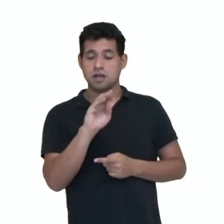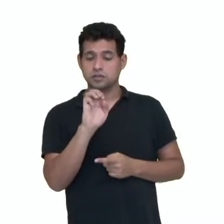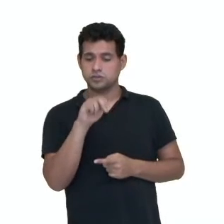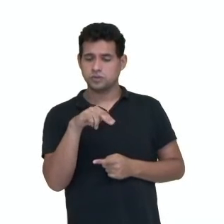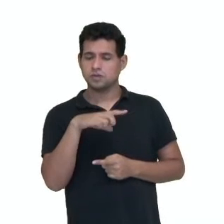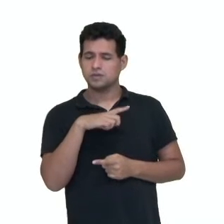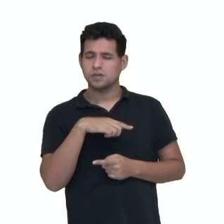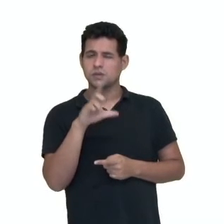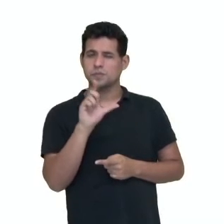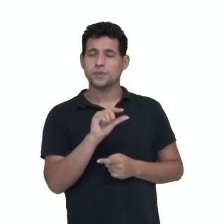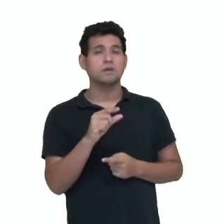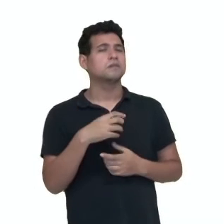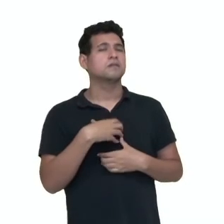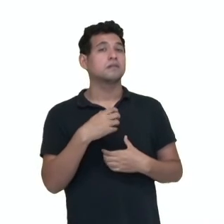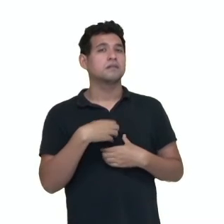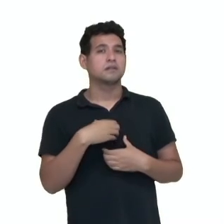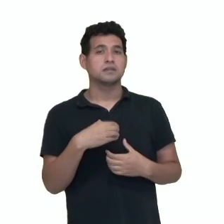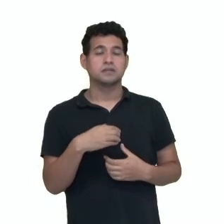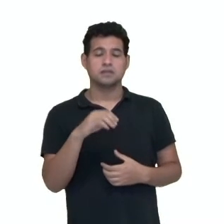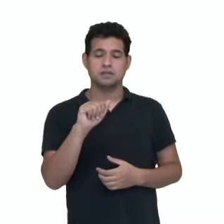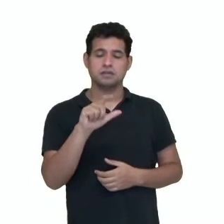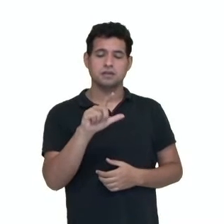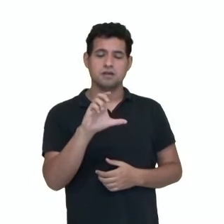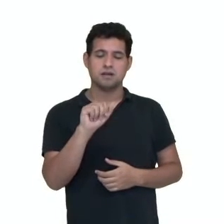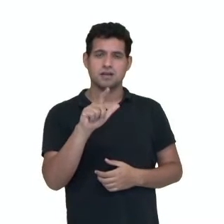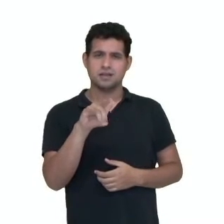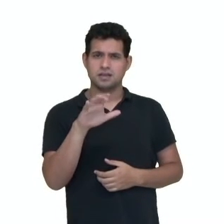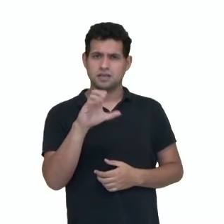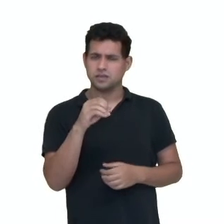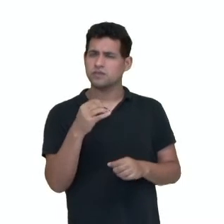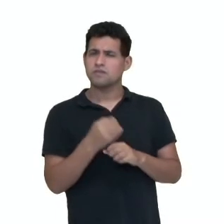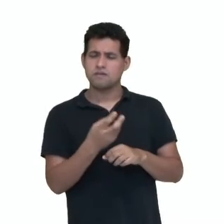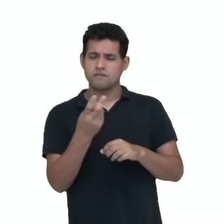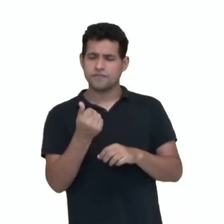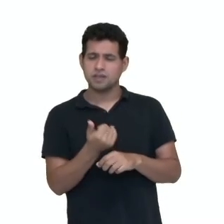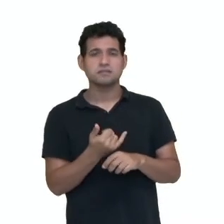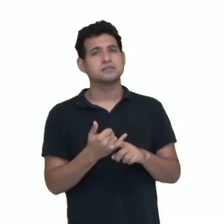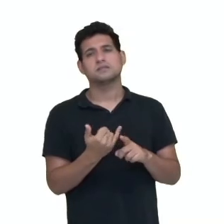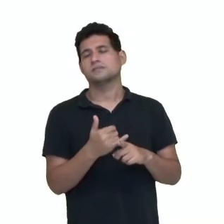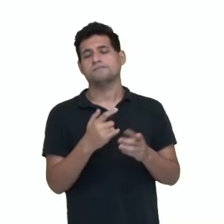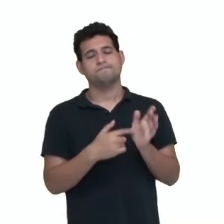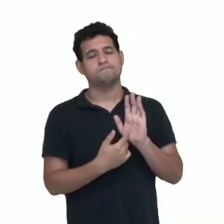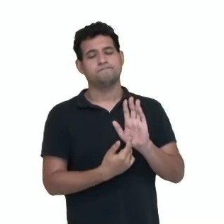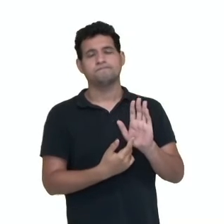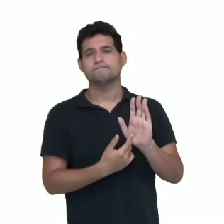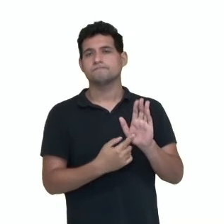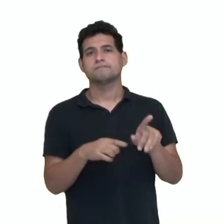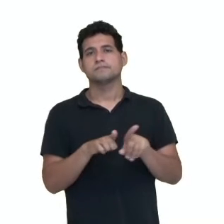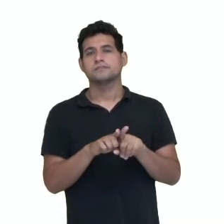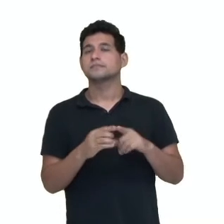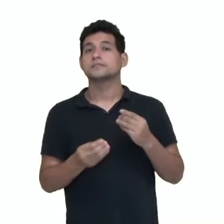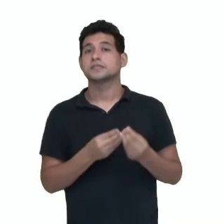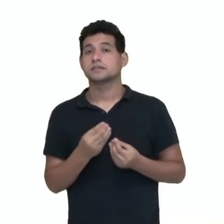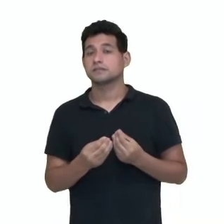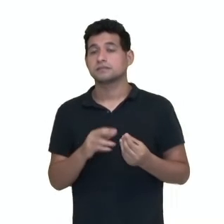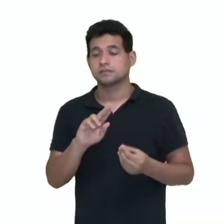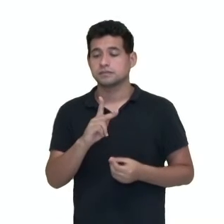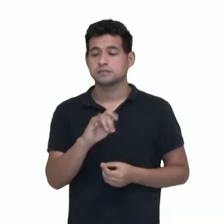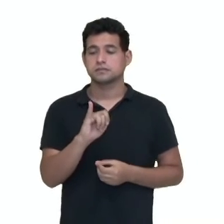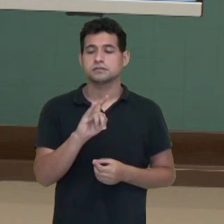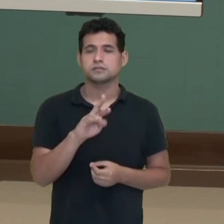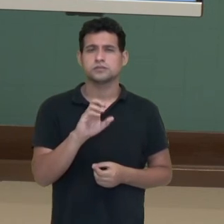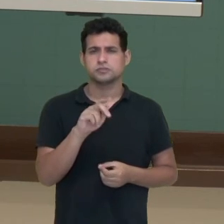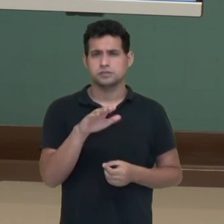que têm menos chance, metais alcalinos, alcalinos terrosos e alumínio, não vão aparecer em relação ao hidrogênio